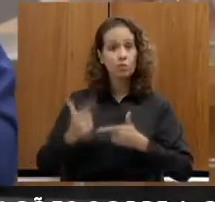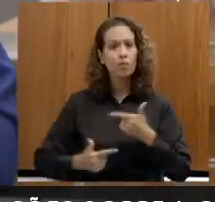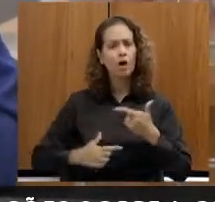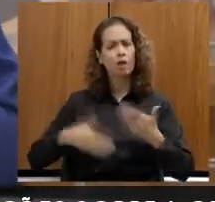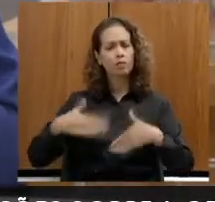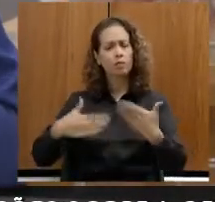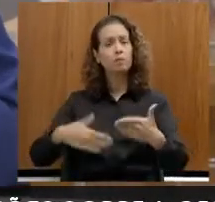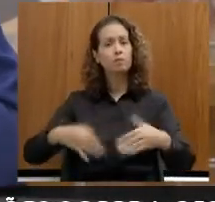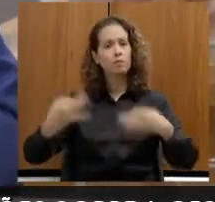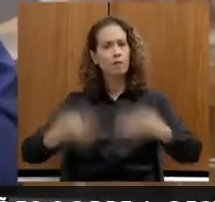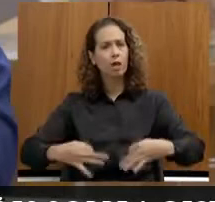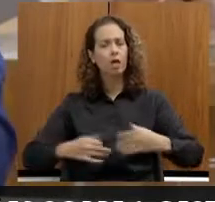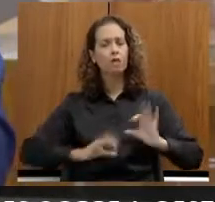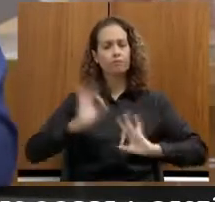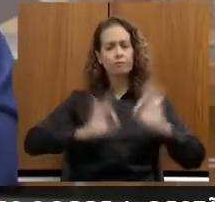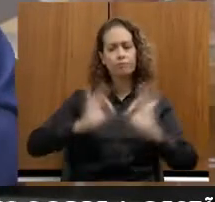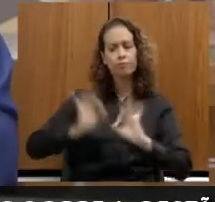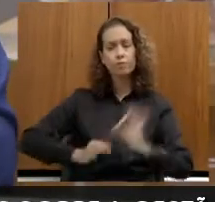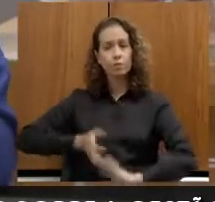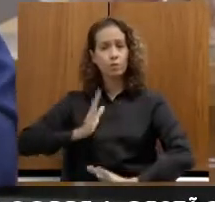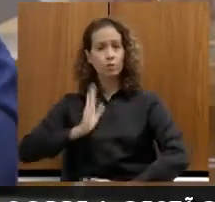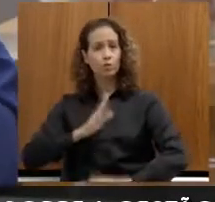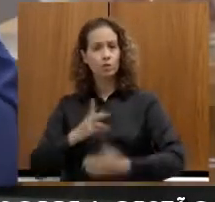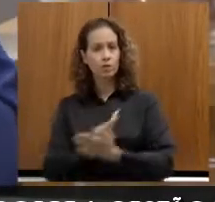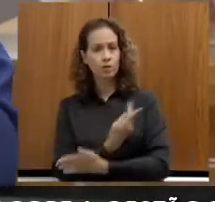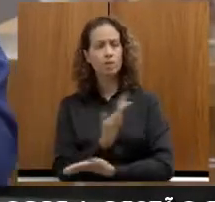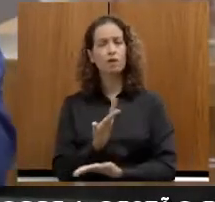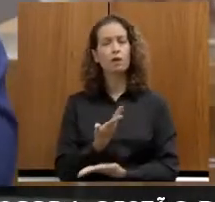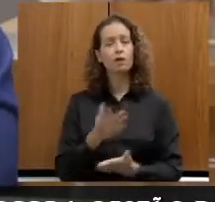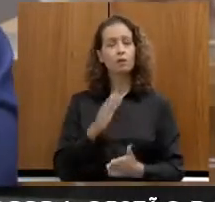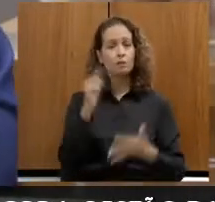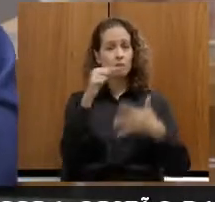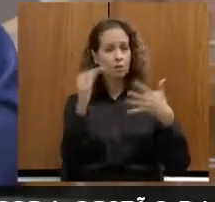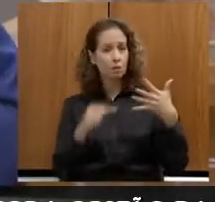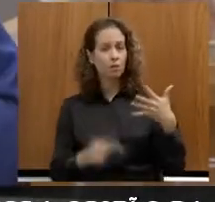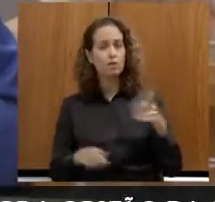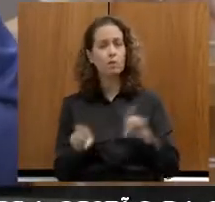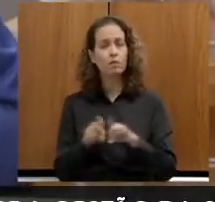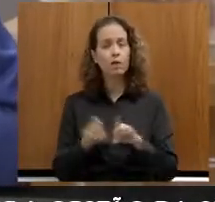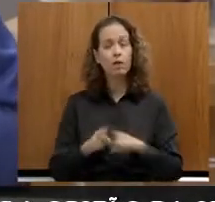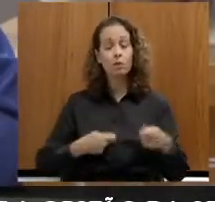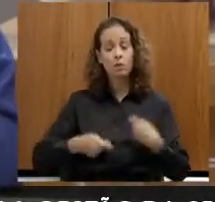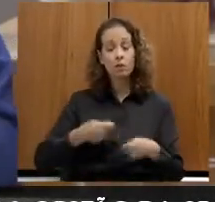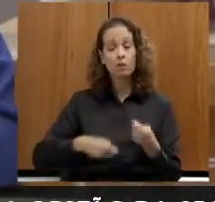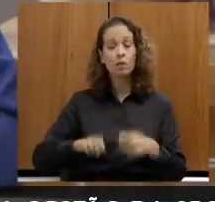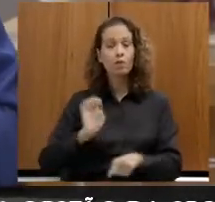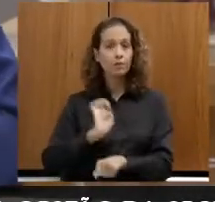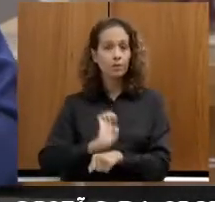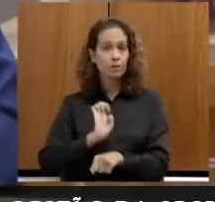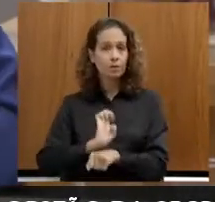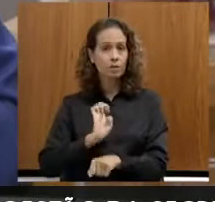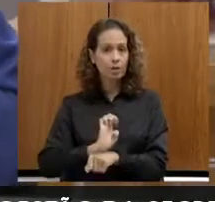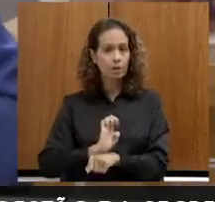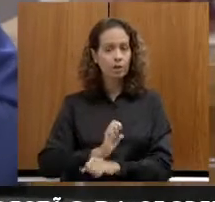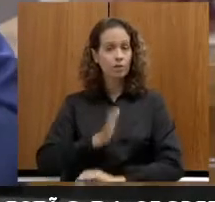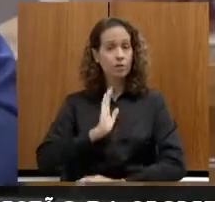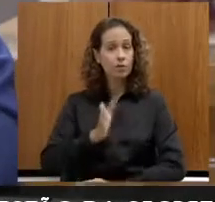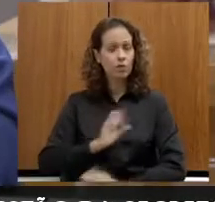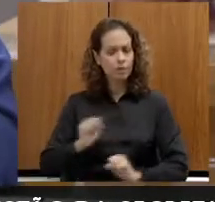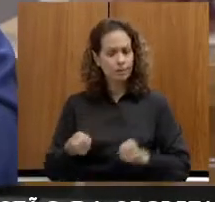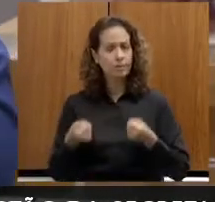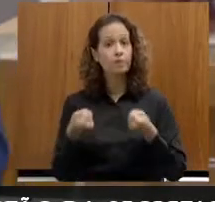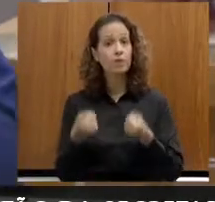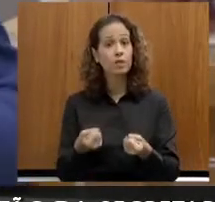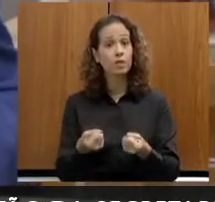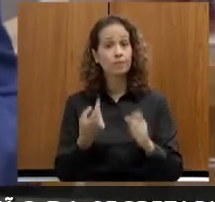certo, os programas que estão caminhando, as coisas que estão acontecendo, uma economia do Estado que está recuperando,